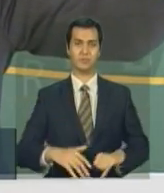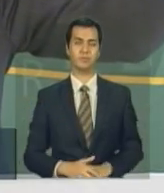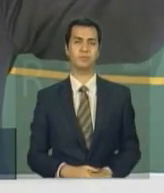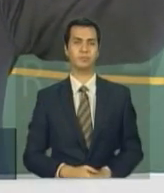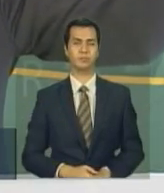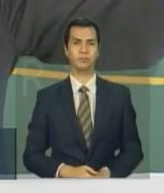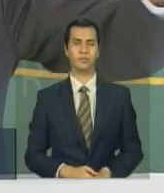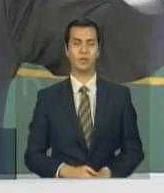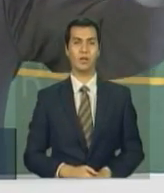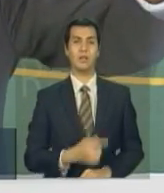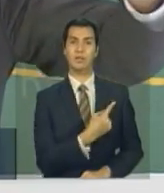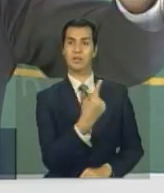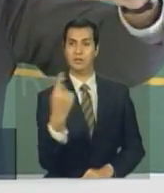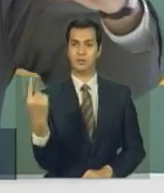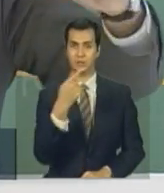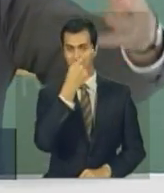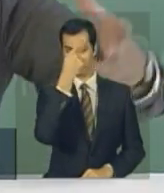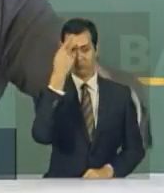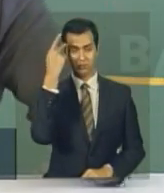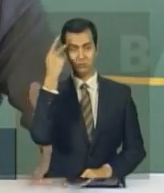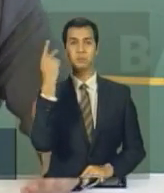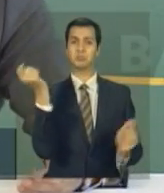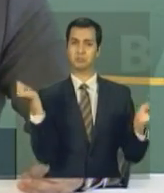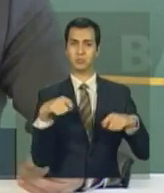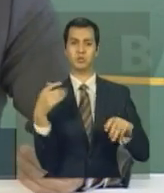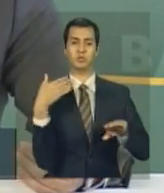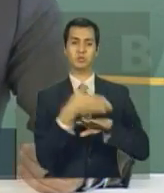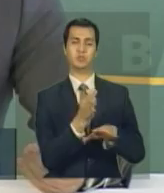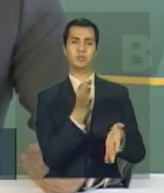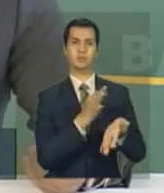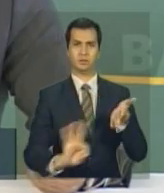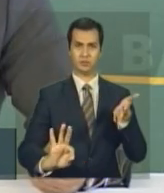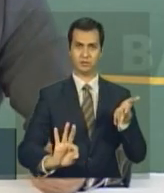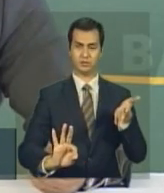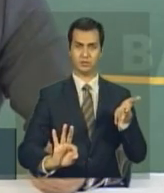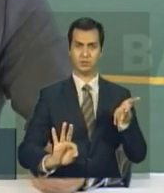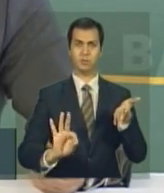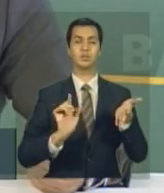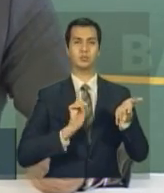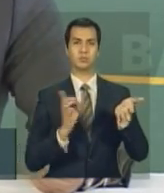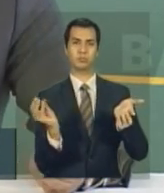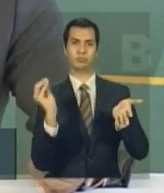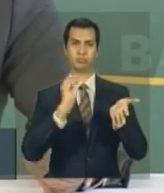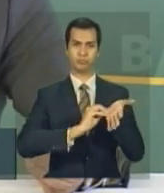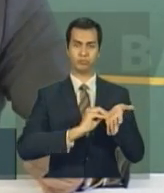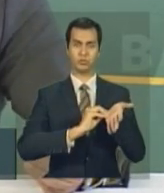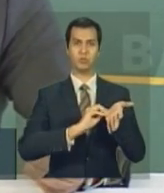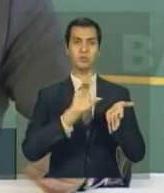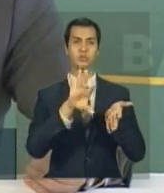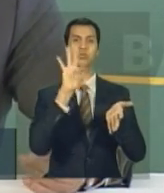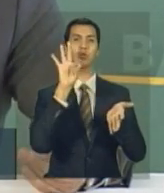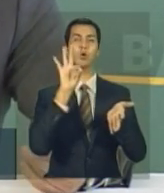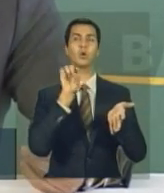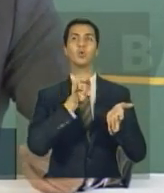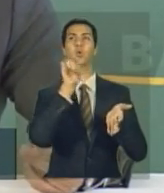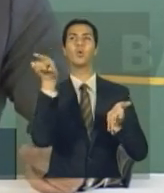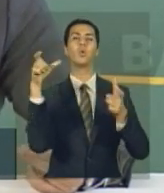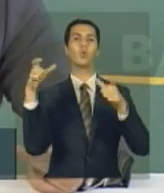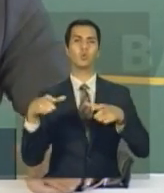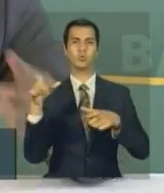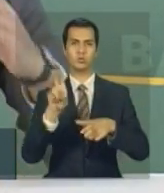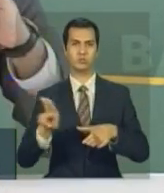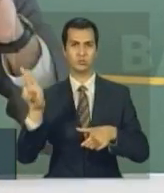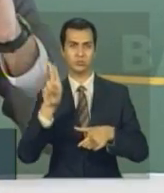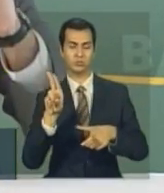Os indivíduos se inscrevem, já identificando uma instituição de destino ou não,